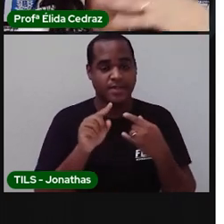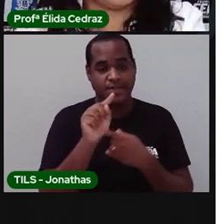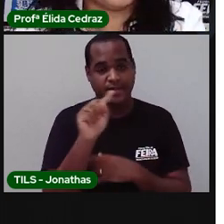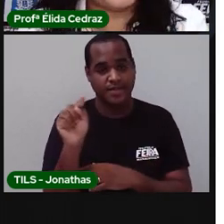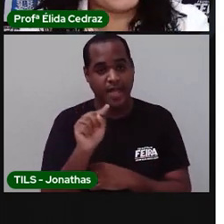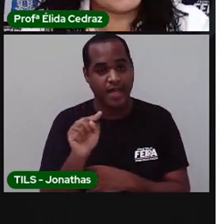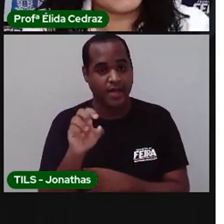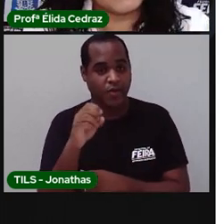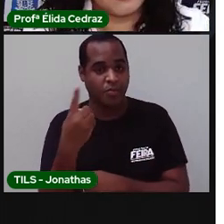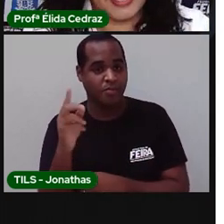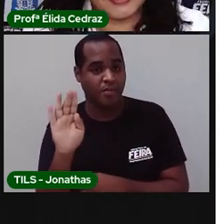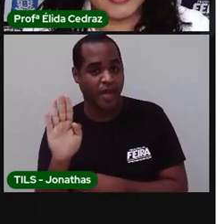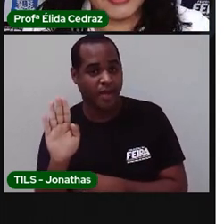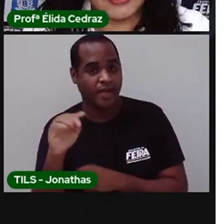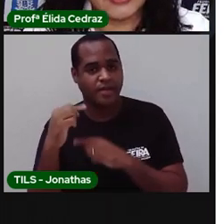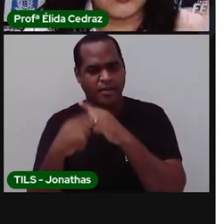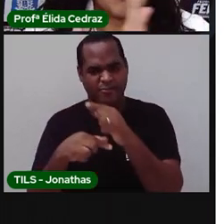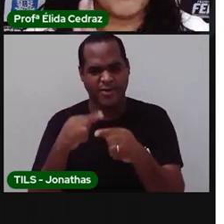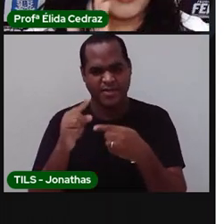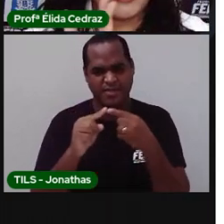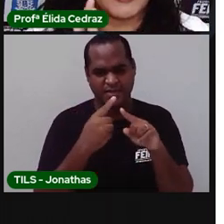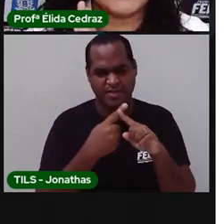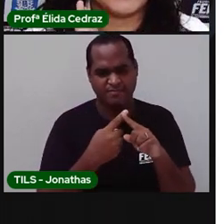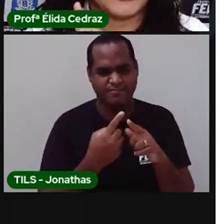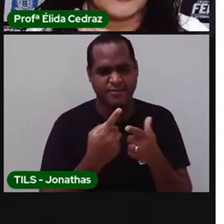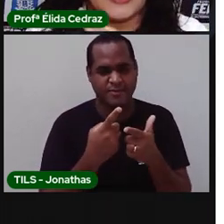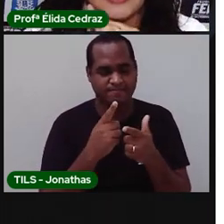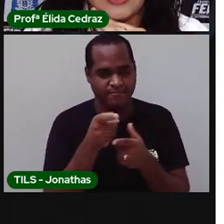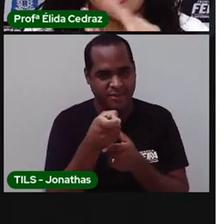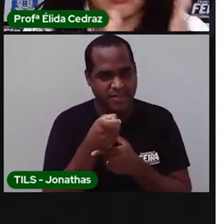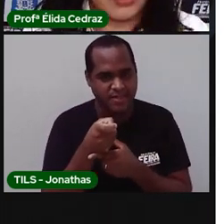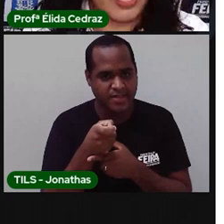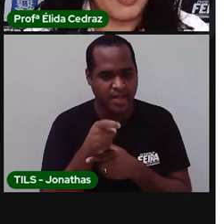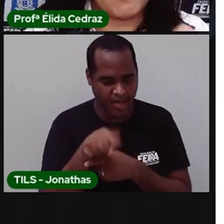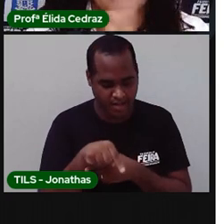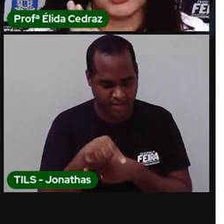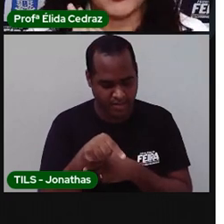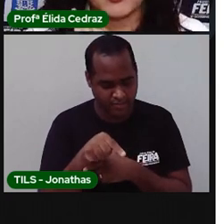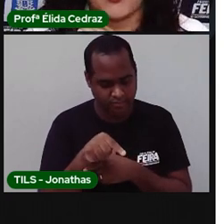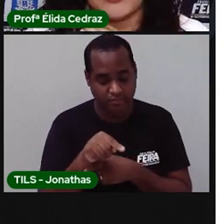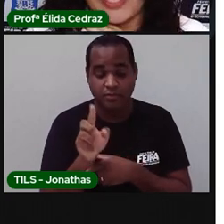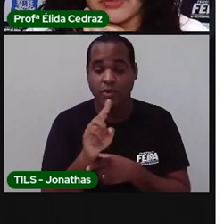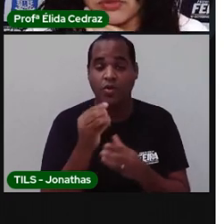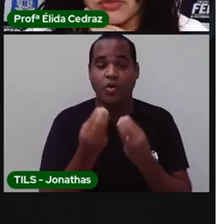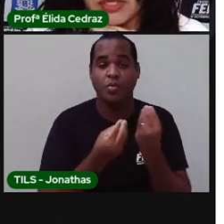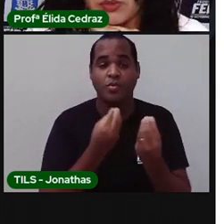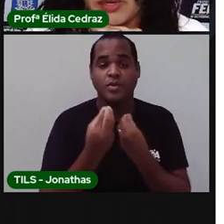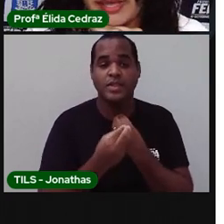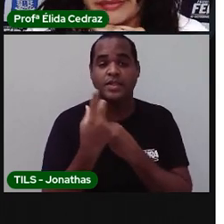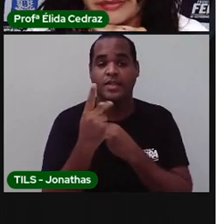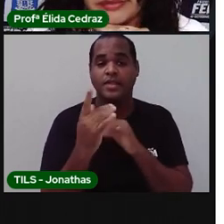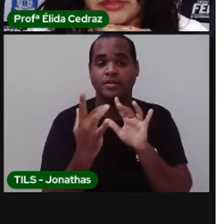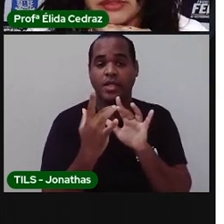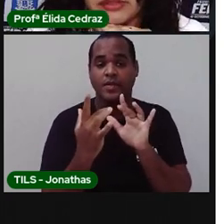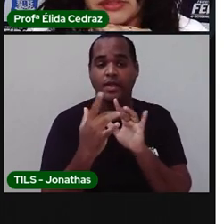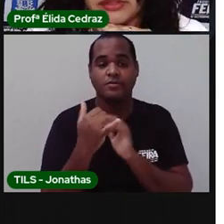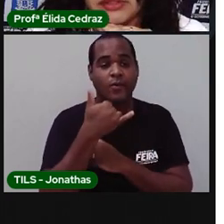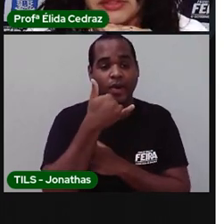depois para o X. É assim? Como é que a lista lá na parte dos contatos do celular?